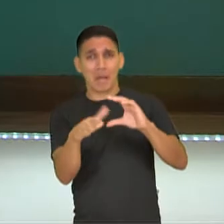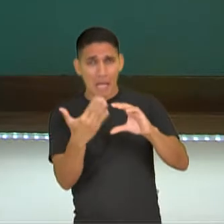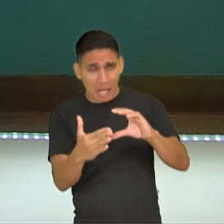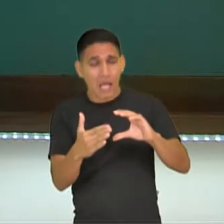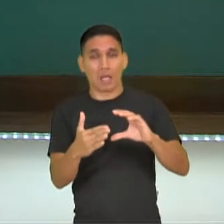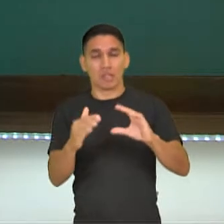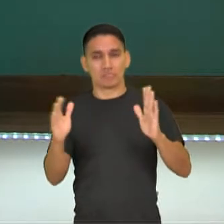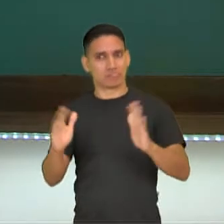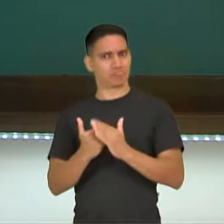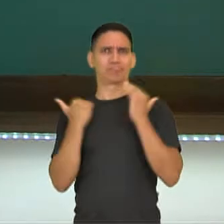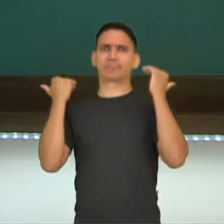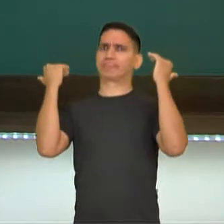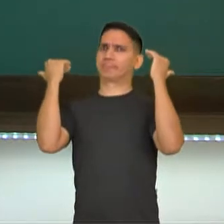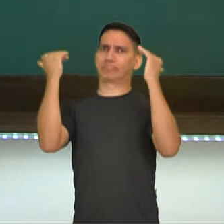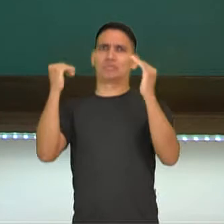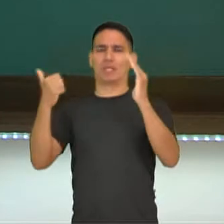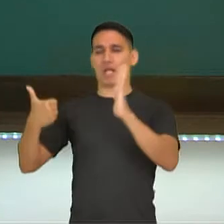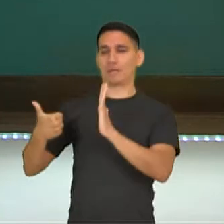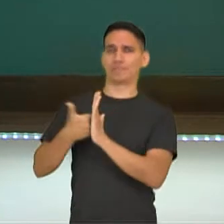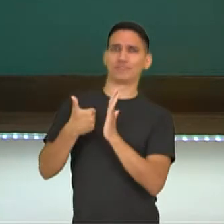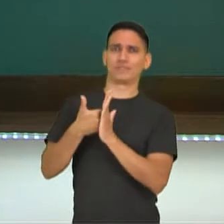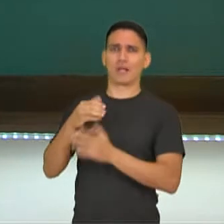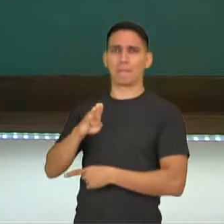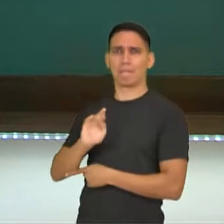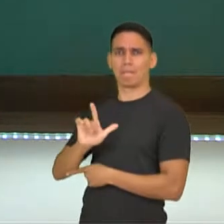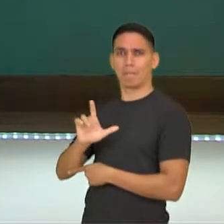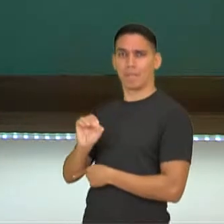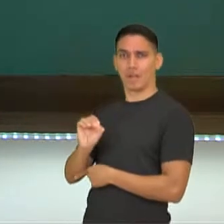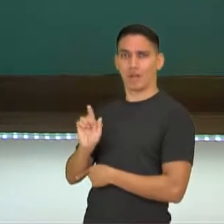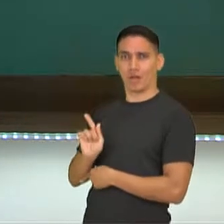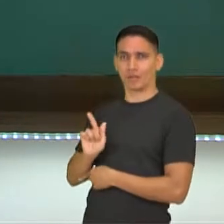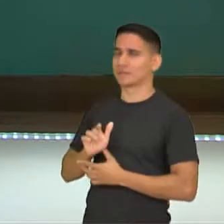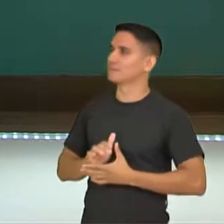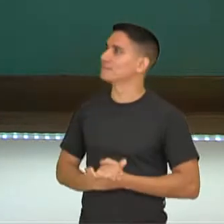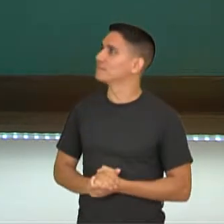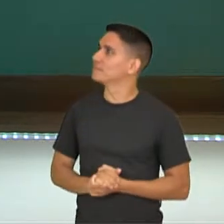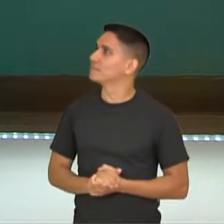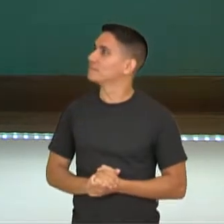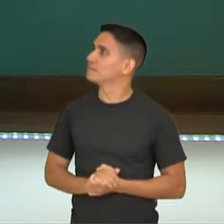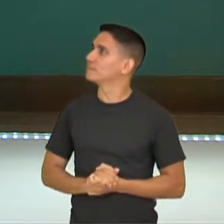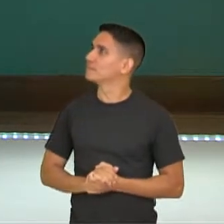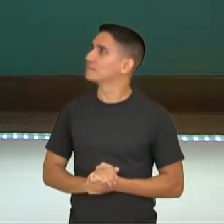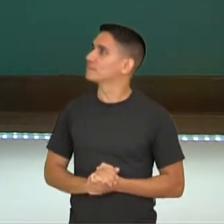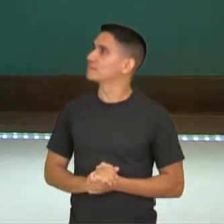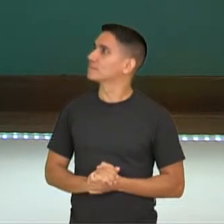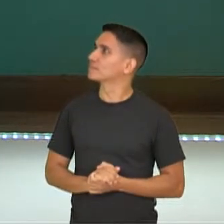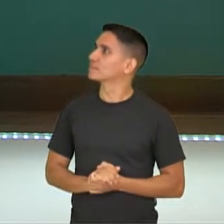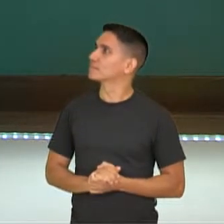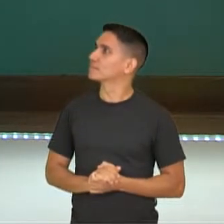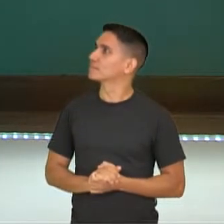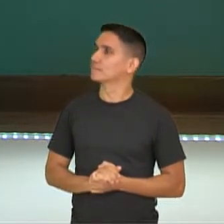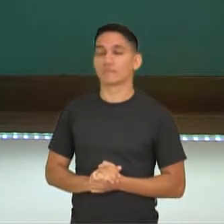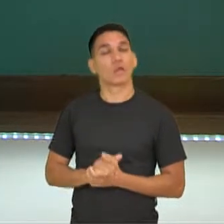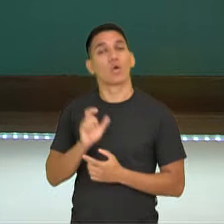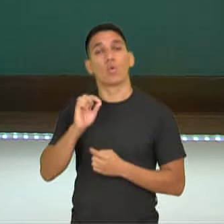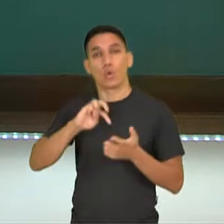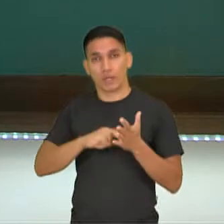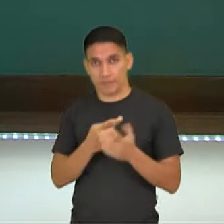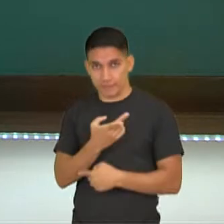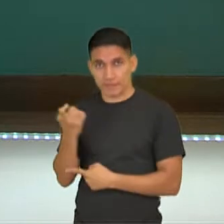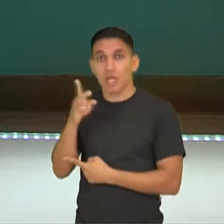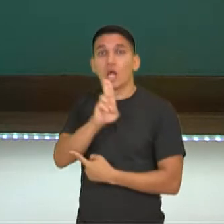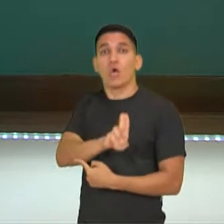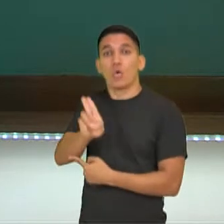um blog? Então, olhem, normal, extraordinário são adjetivos, ou seja, então eu